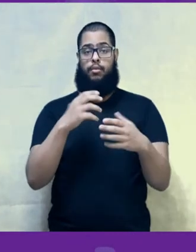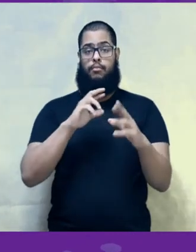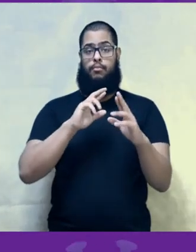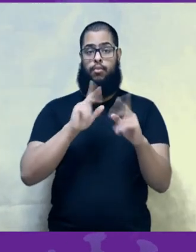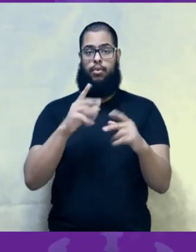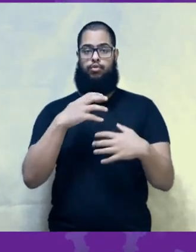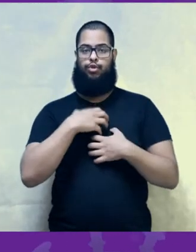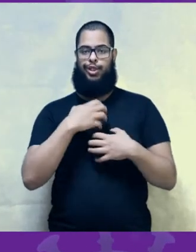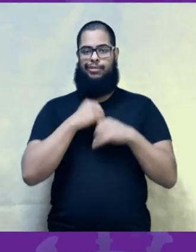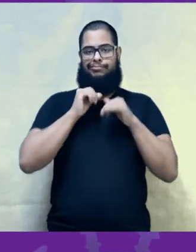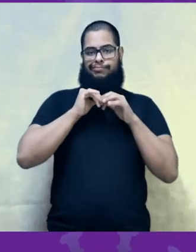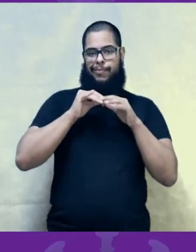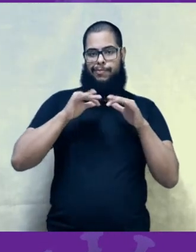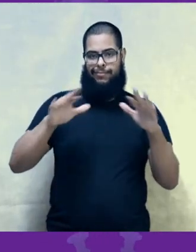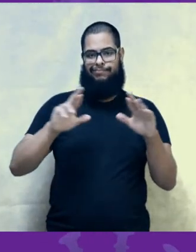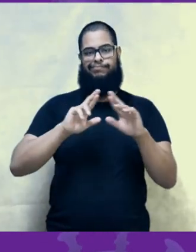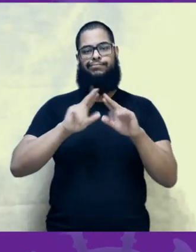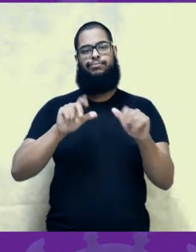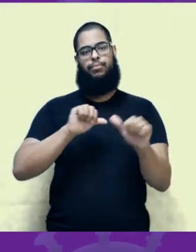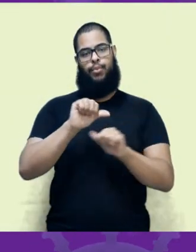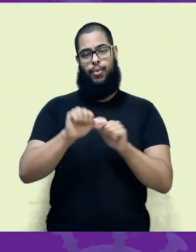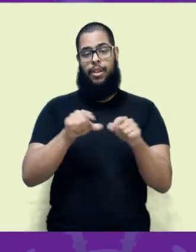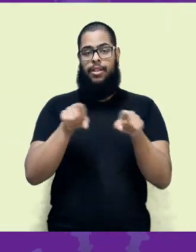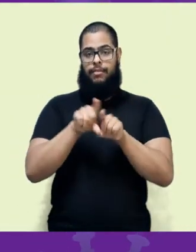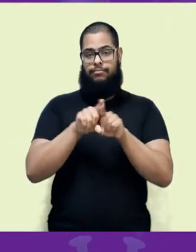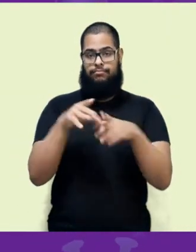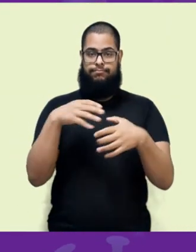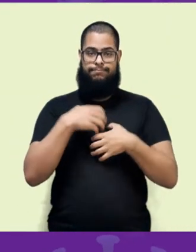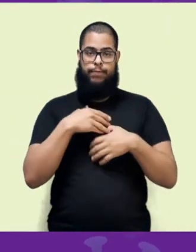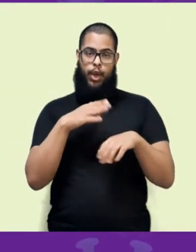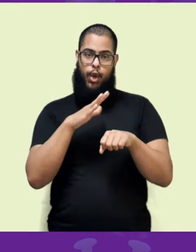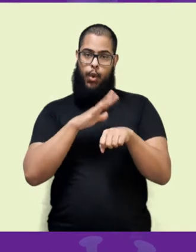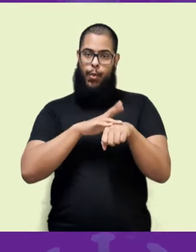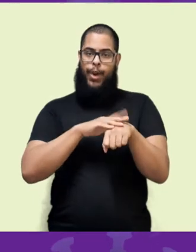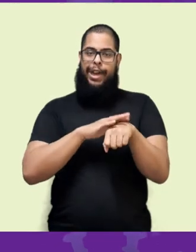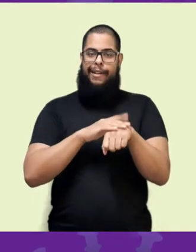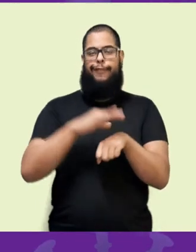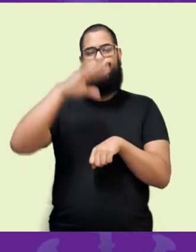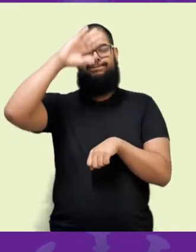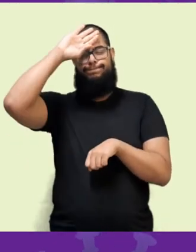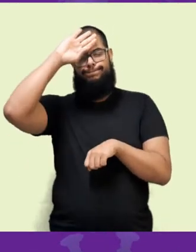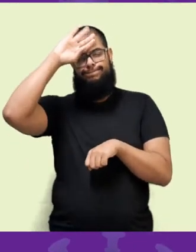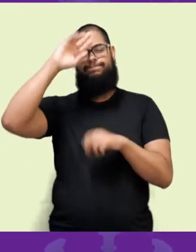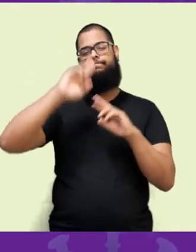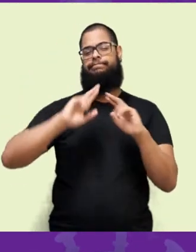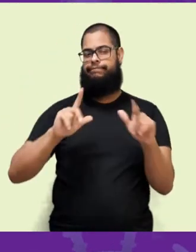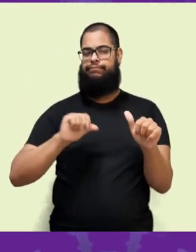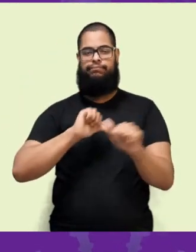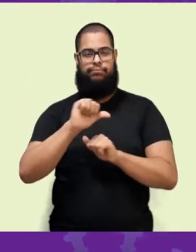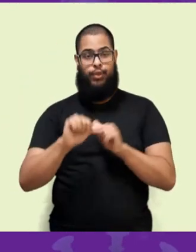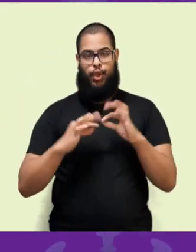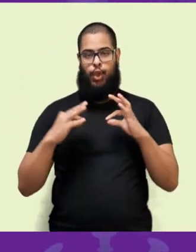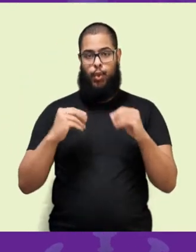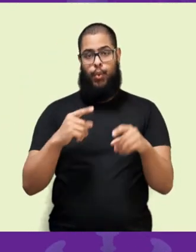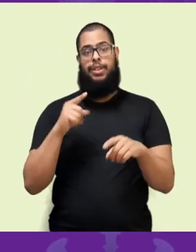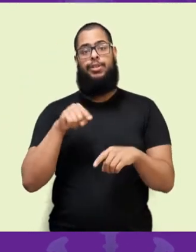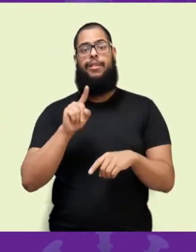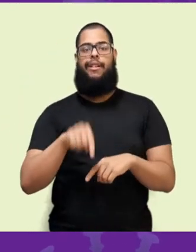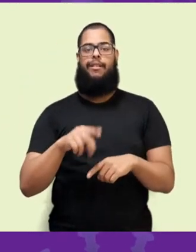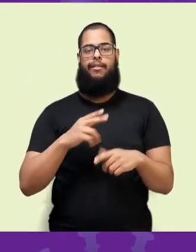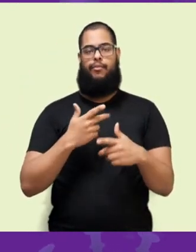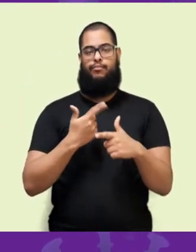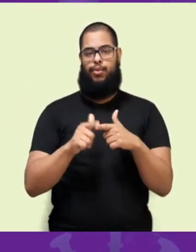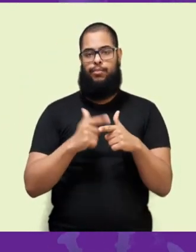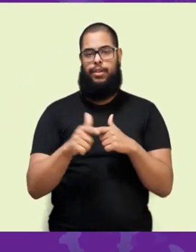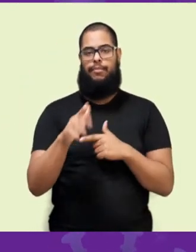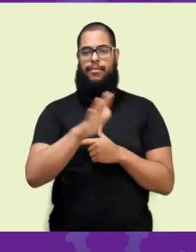transmissão, modificar o modelo de adoecimento que ele provoca, e tudo isso pode ter implicação clínica e pode